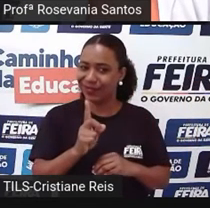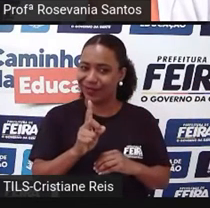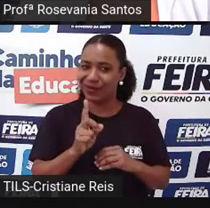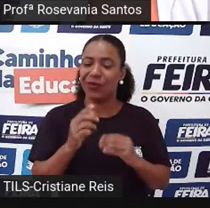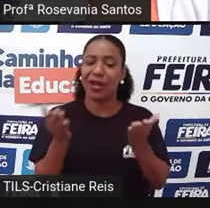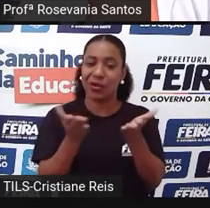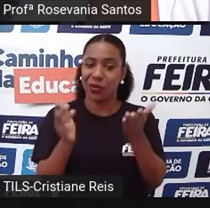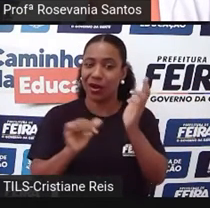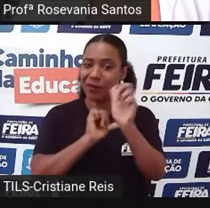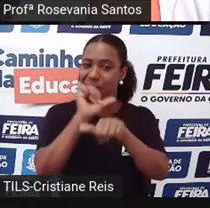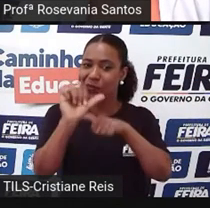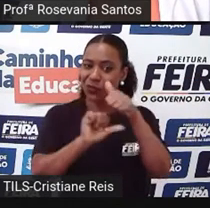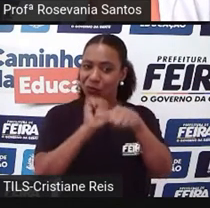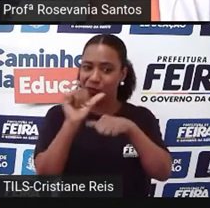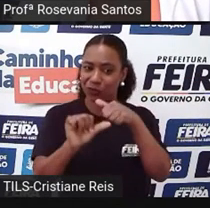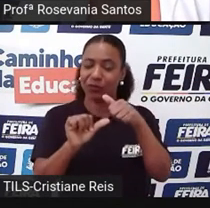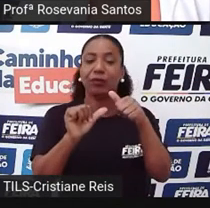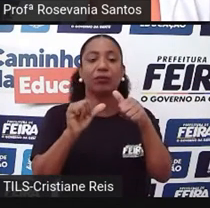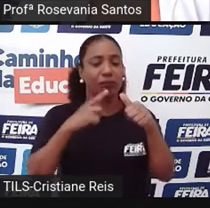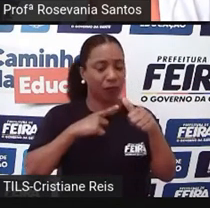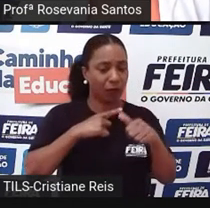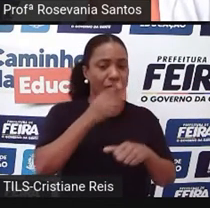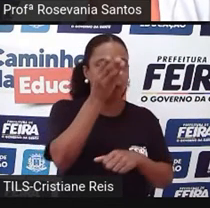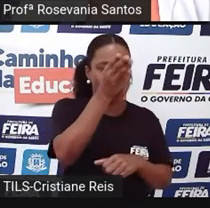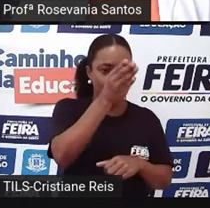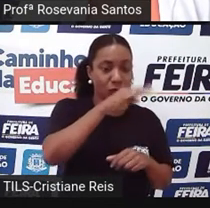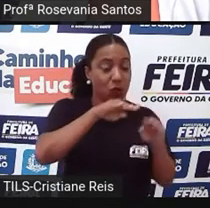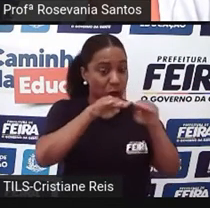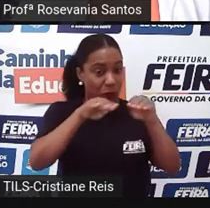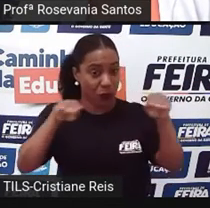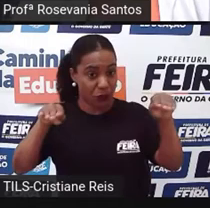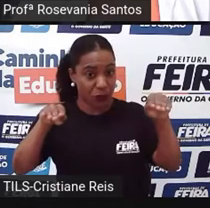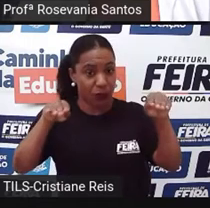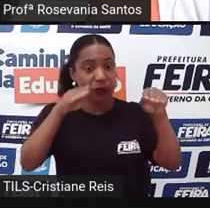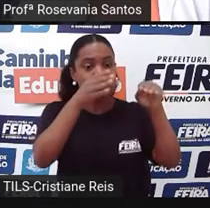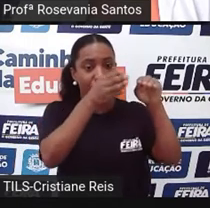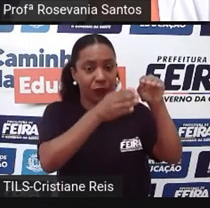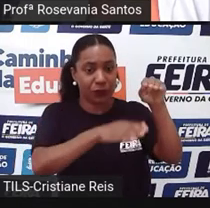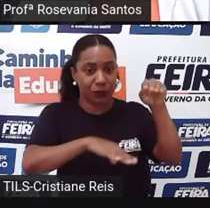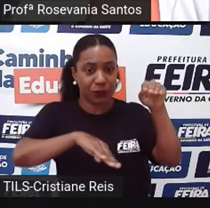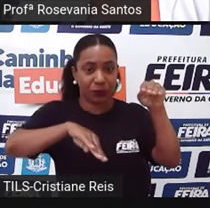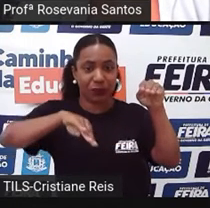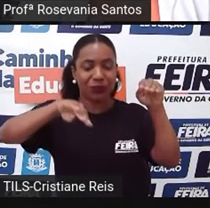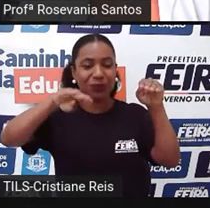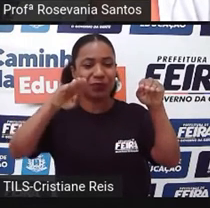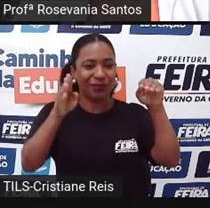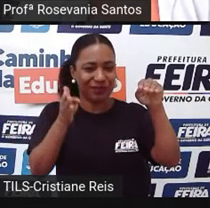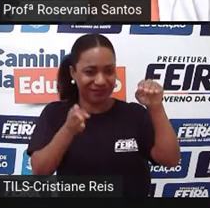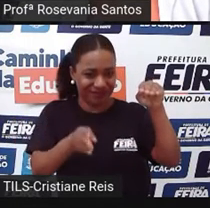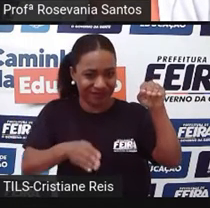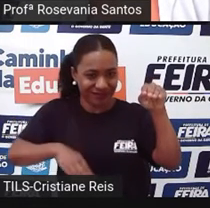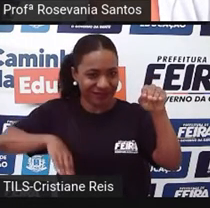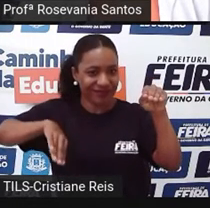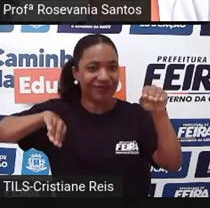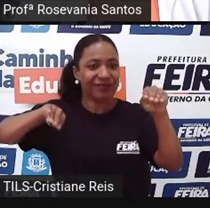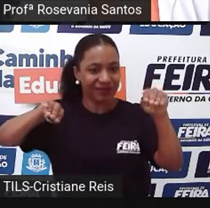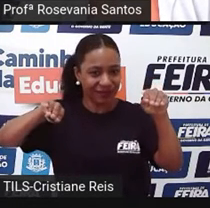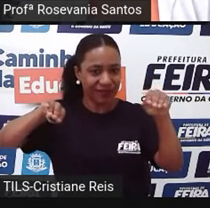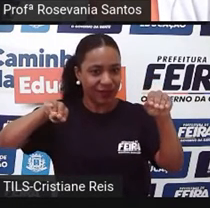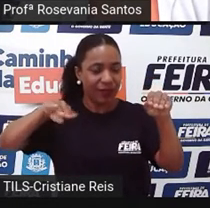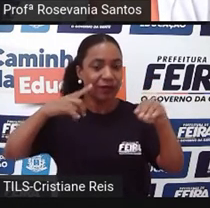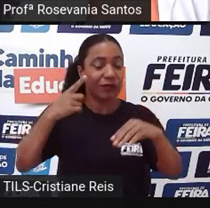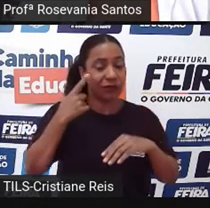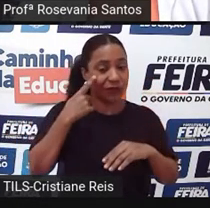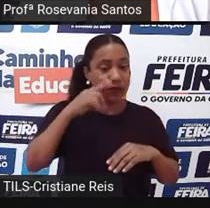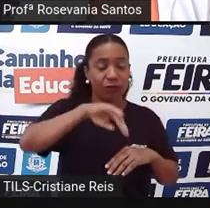ela foi ocupada pela ideia de depressões, e a ideia também de áreas de planaltos, o que é que eu tenho? Áreas elevadas